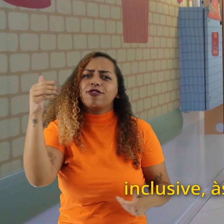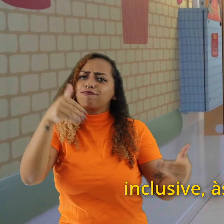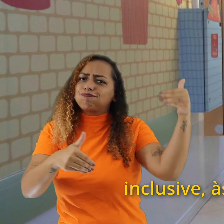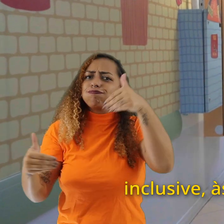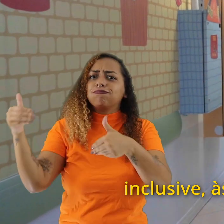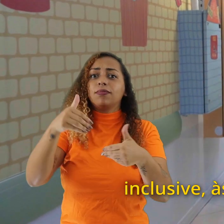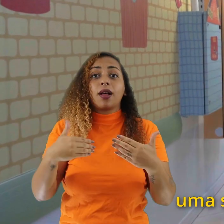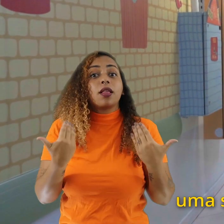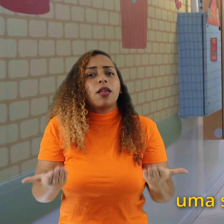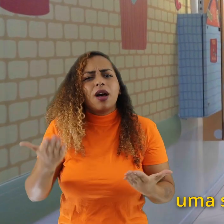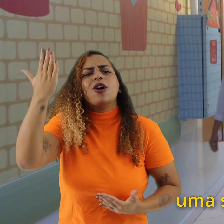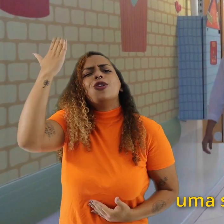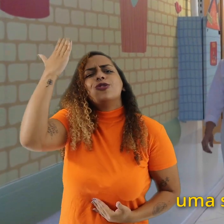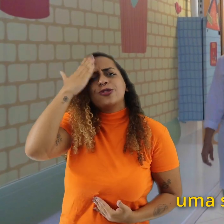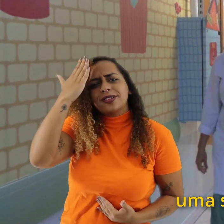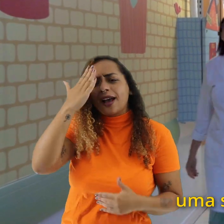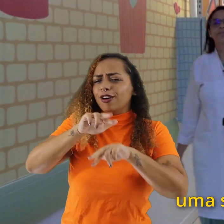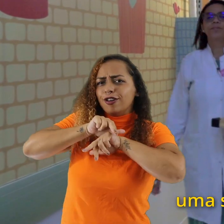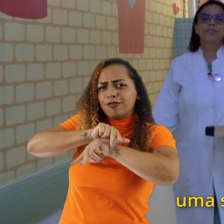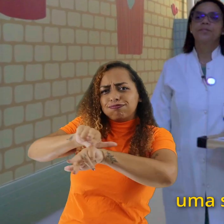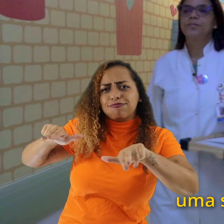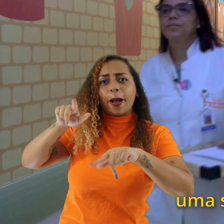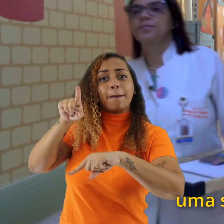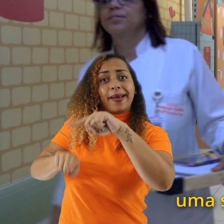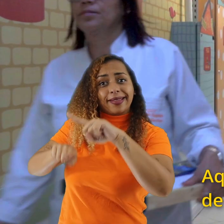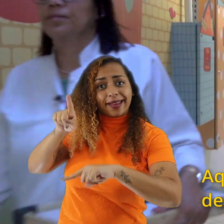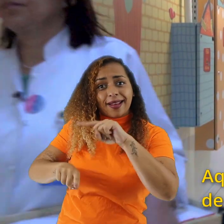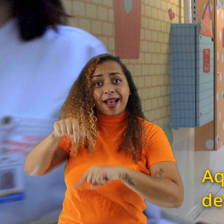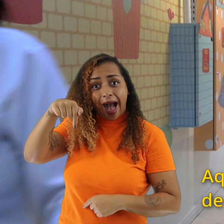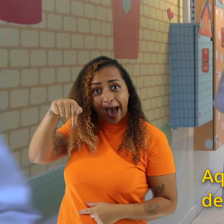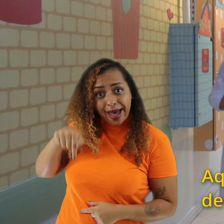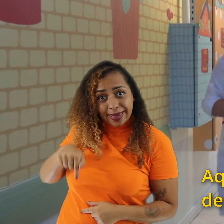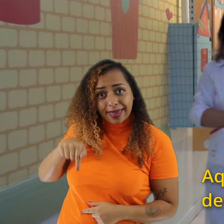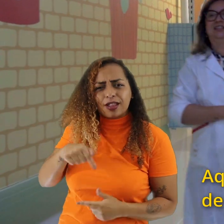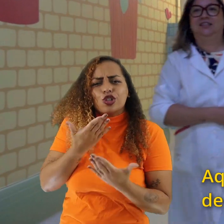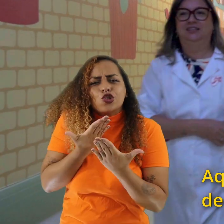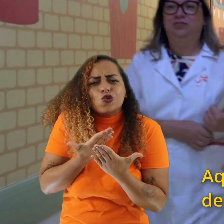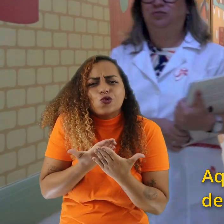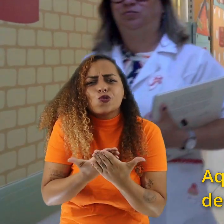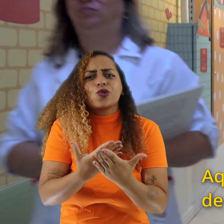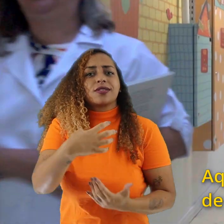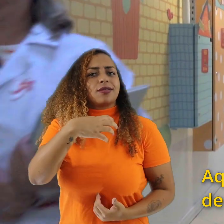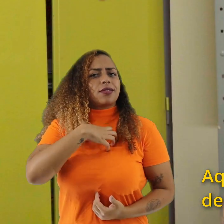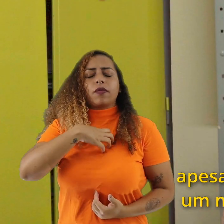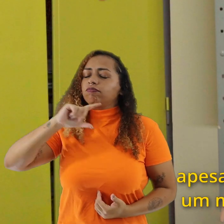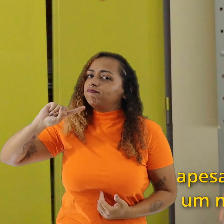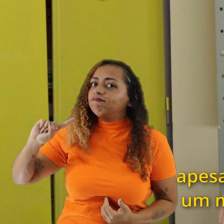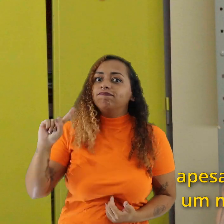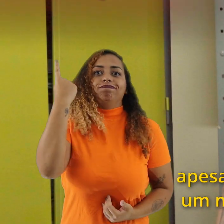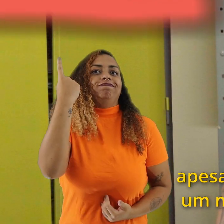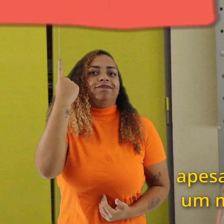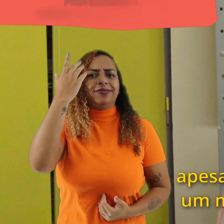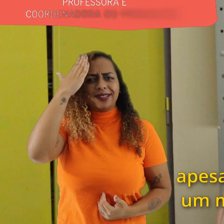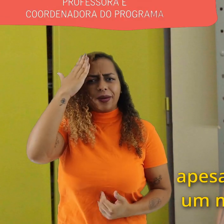outros estados, o que constitui uma substancial diversidade. Aqui a escola acontece de uma forma singular. Apesar da